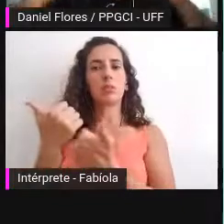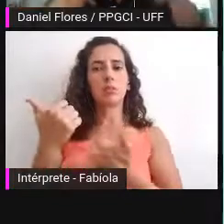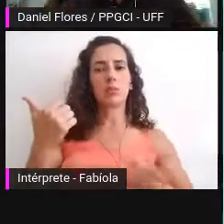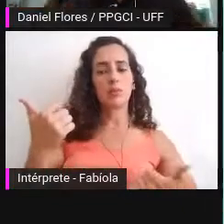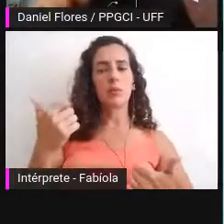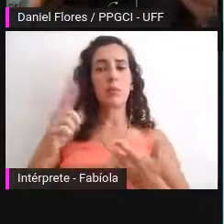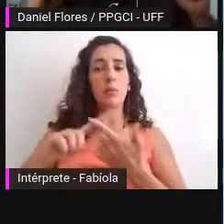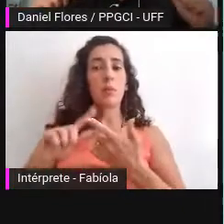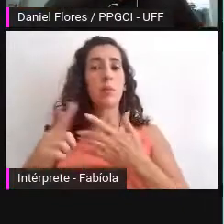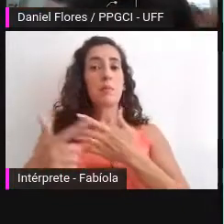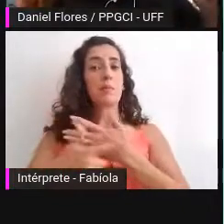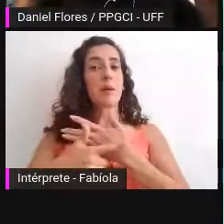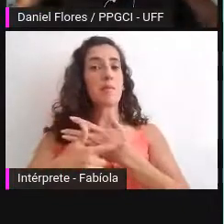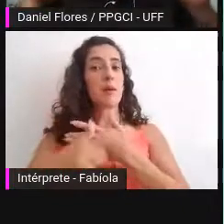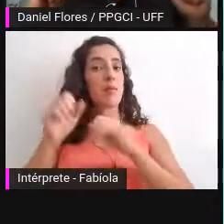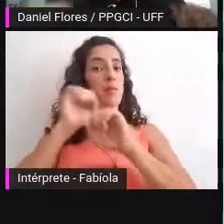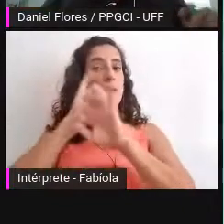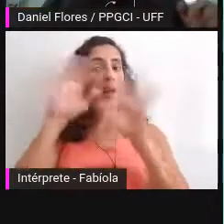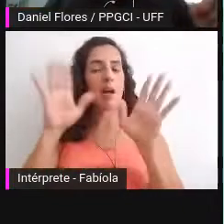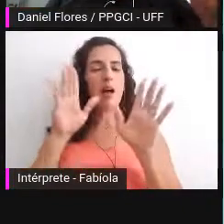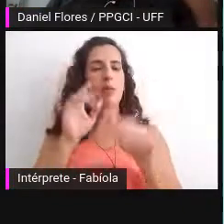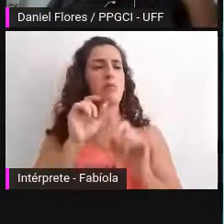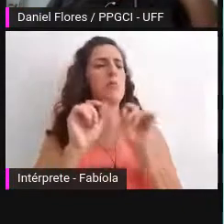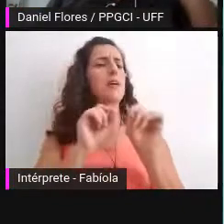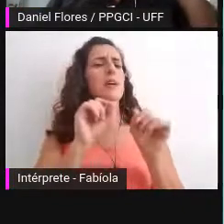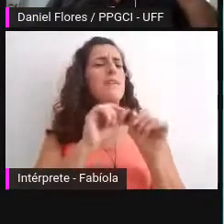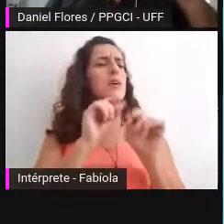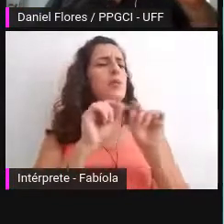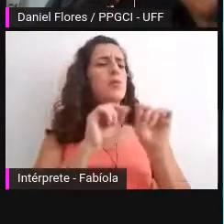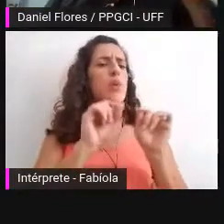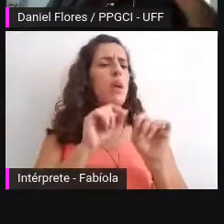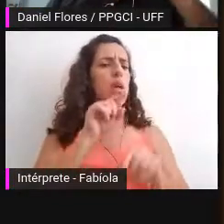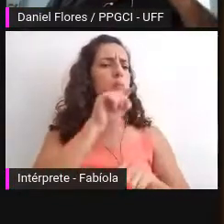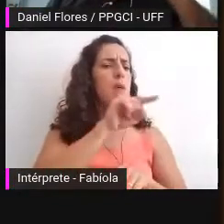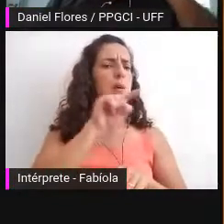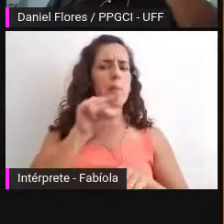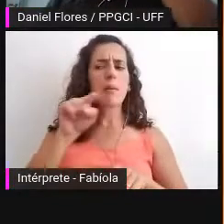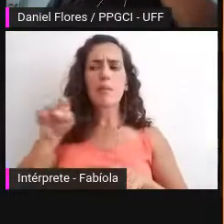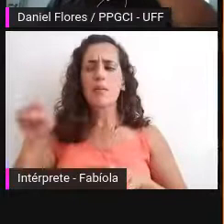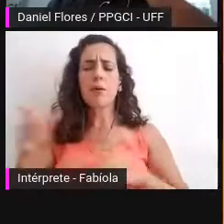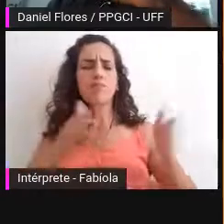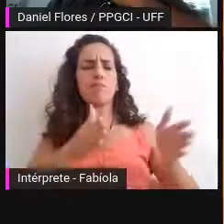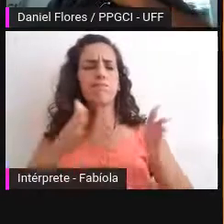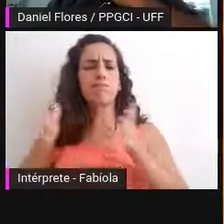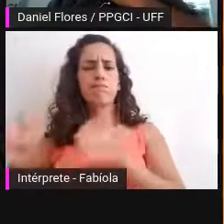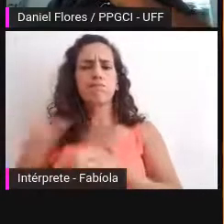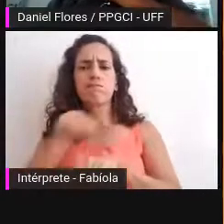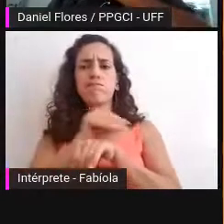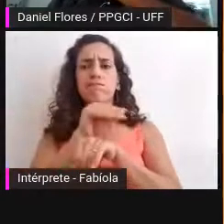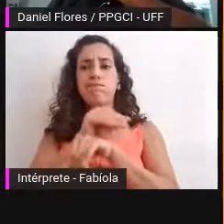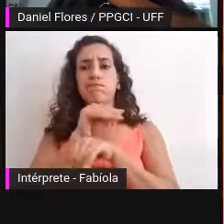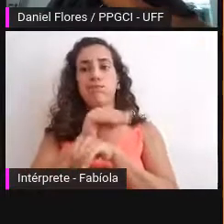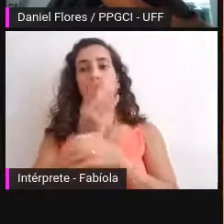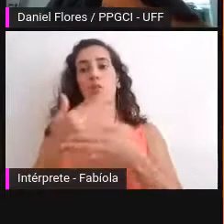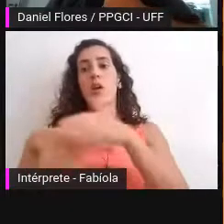e também elementos da política e da governança do RDC